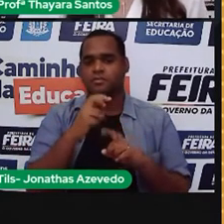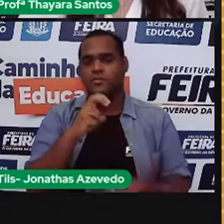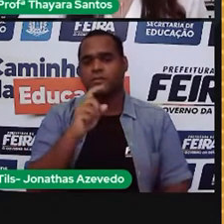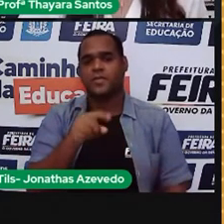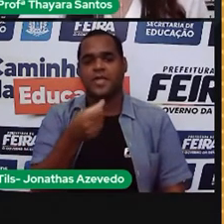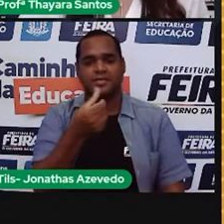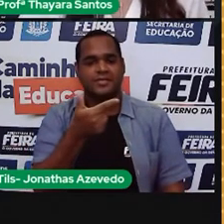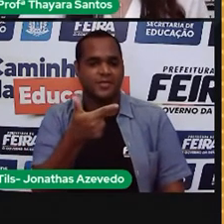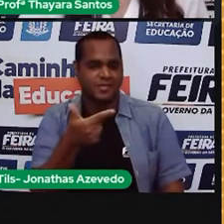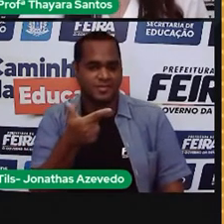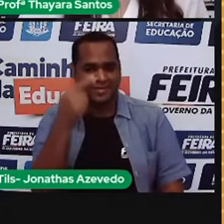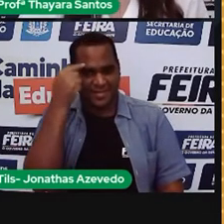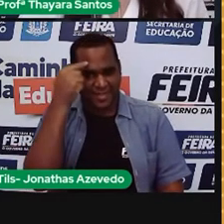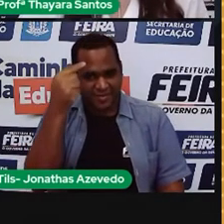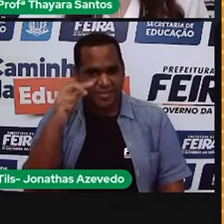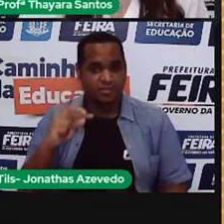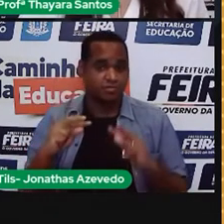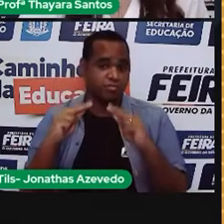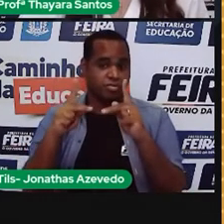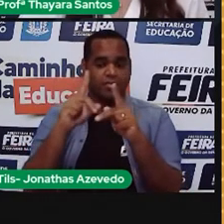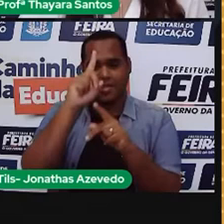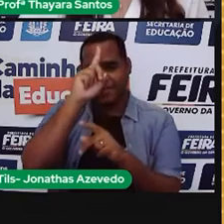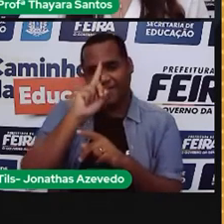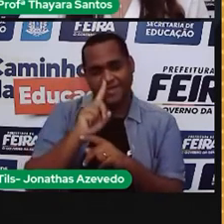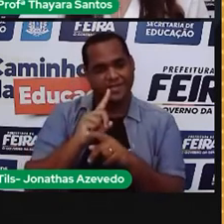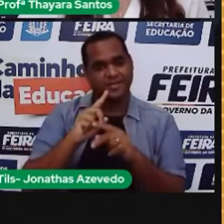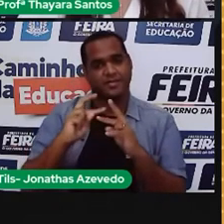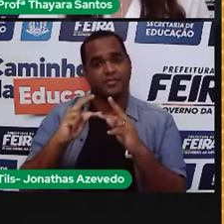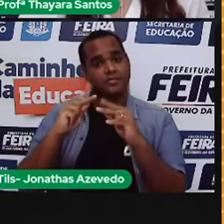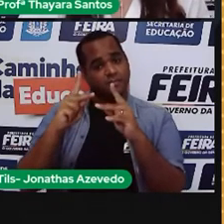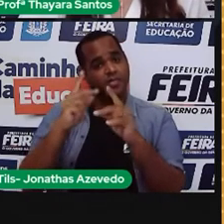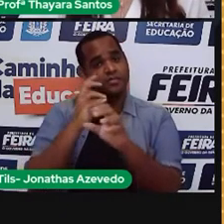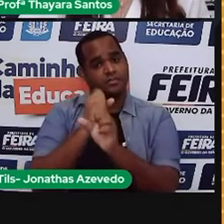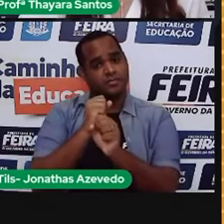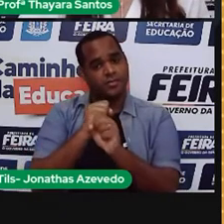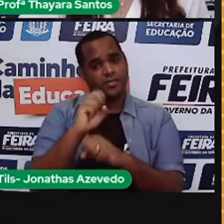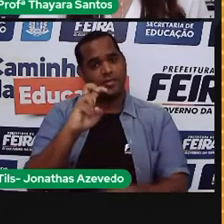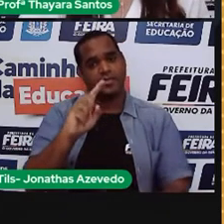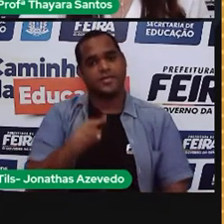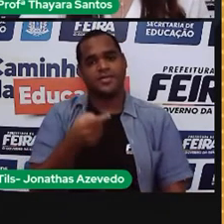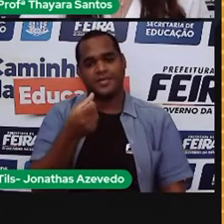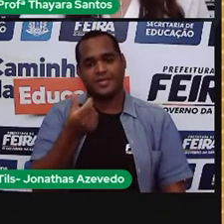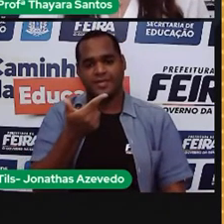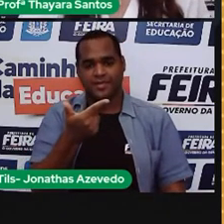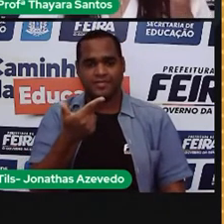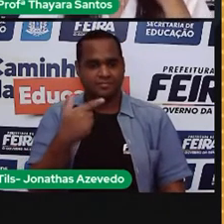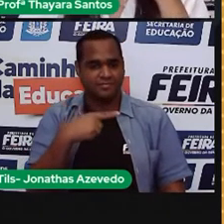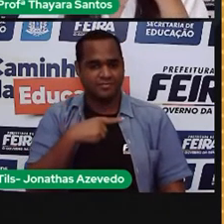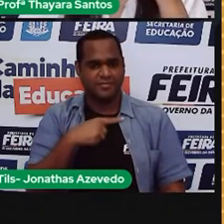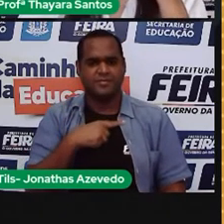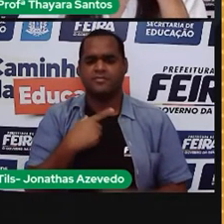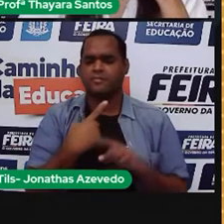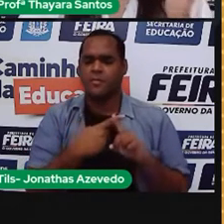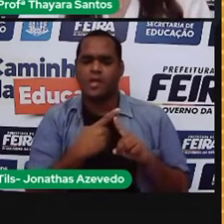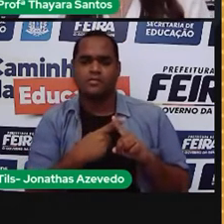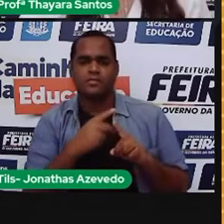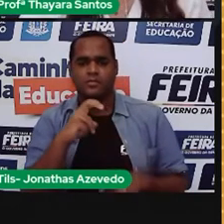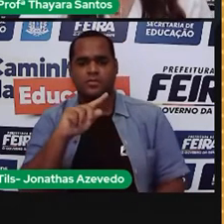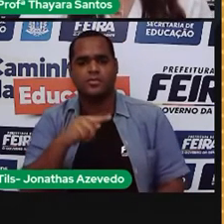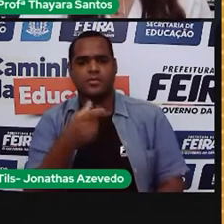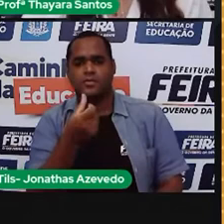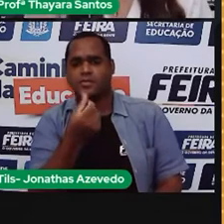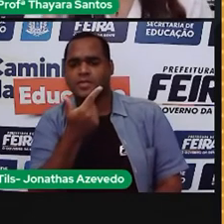naquele mês, como está em tarifa amarela, em bandeira amarela, tem um adicional de 5,62. Agora, por que 5